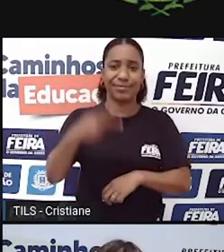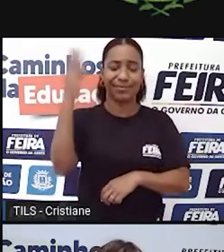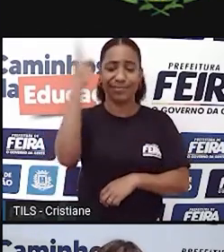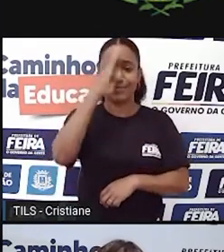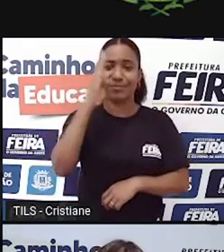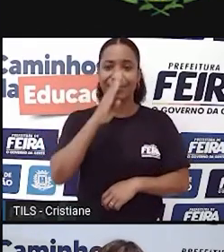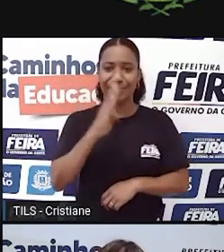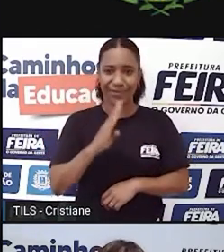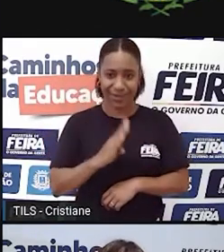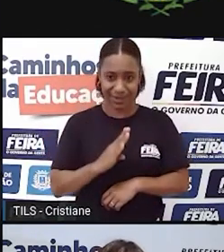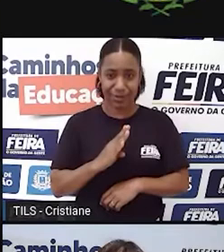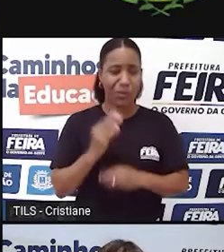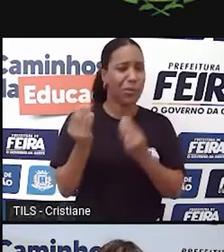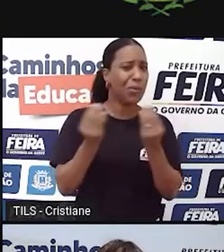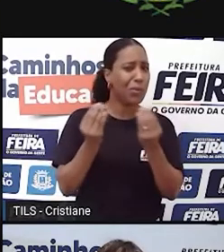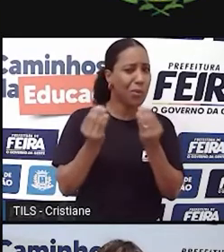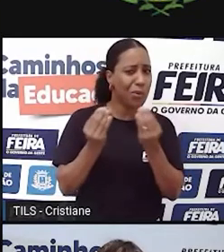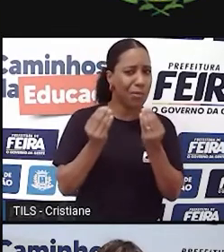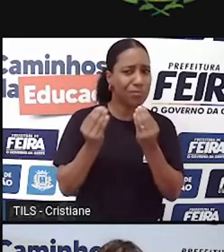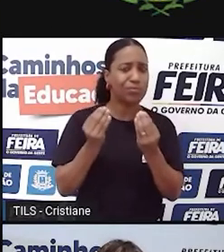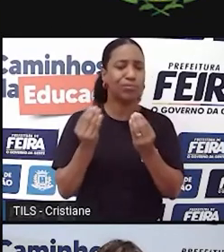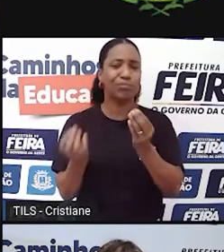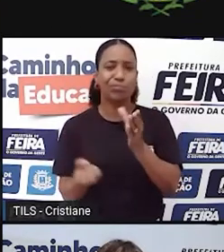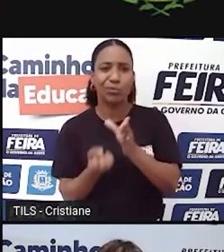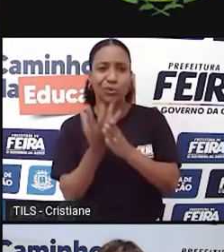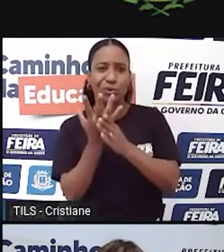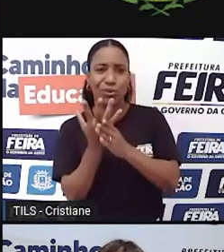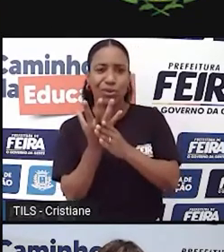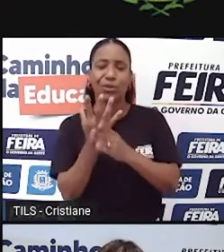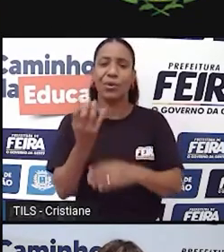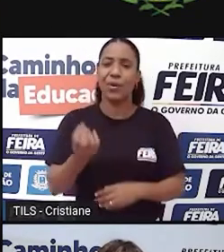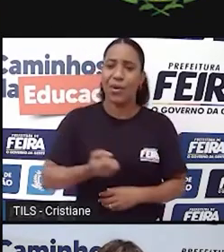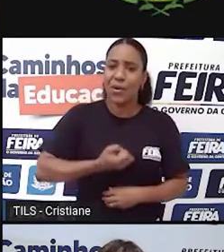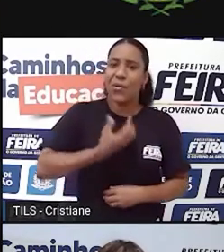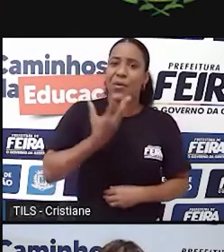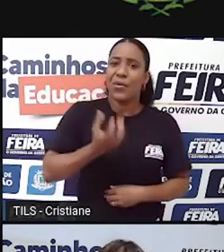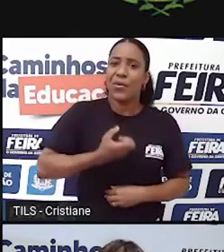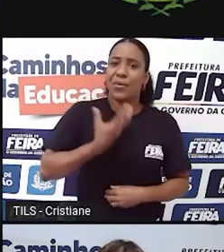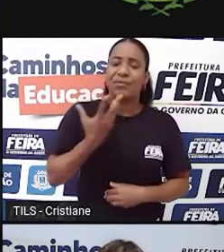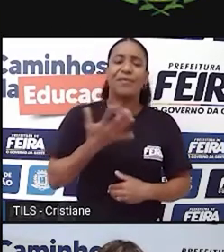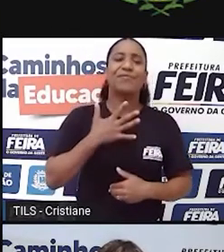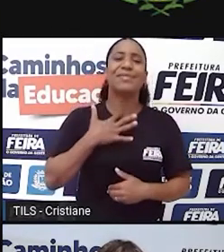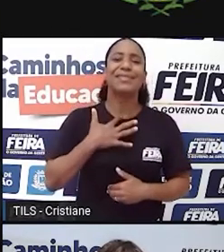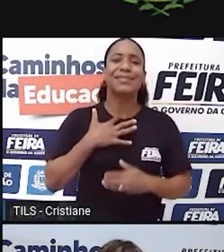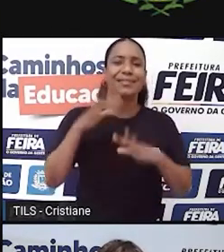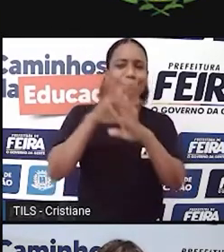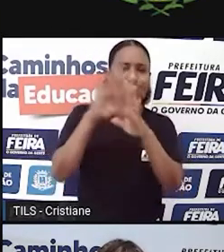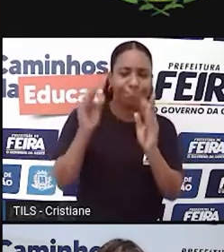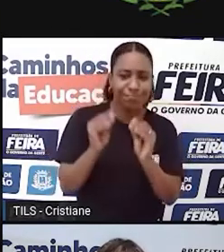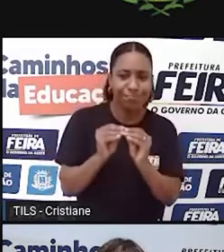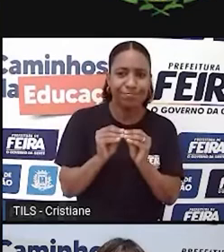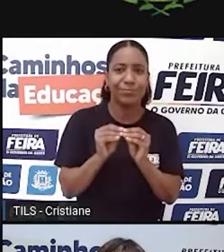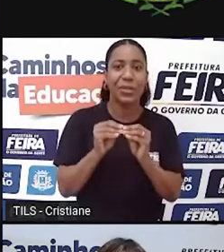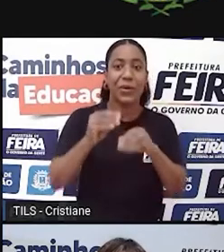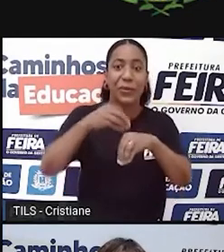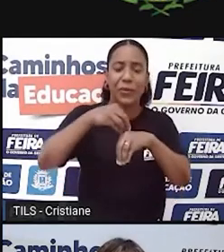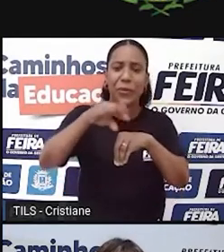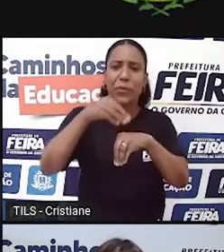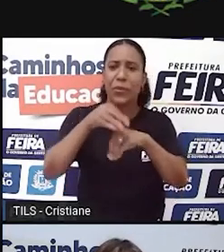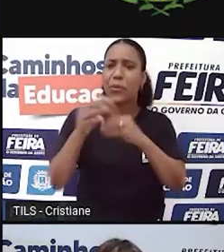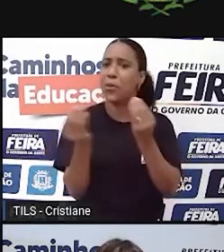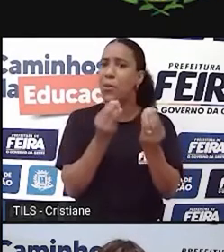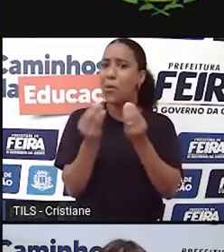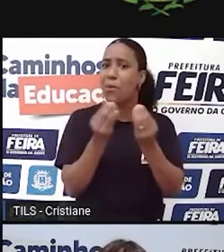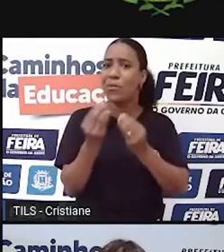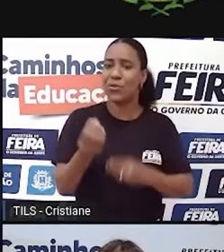poética, à cultura da poesia no nosso país, eu queria que você desse uma pincelada para os nossos alunos, para eles entenderem